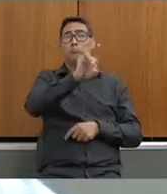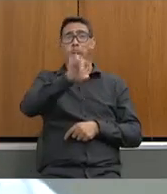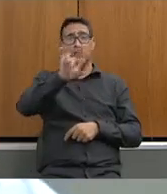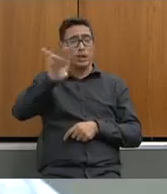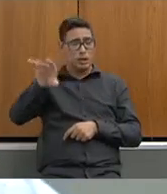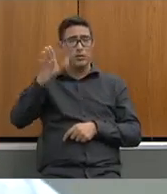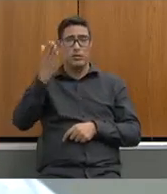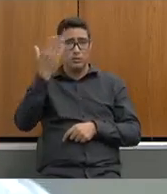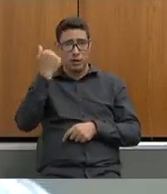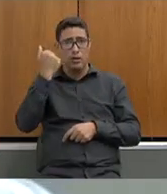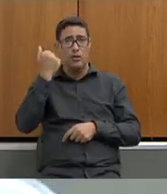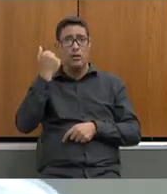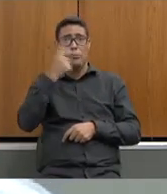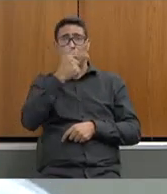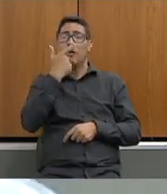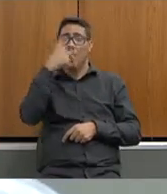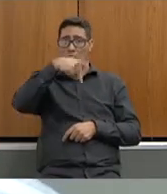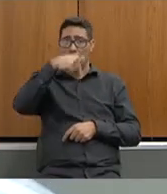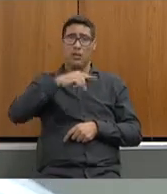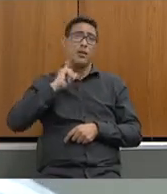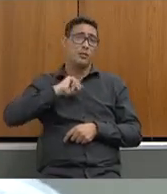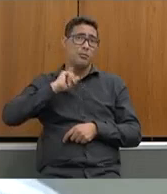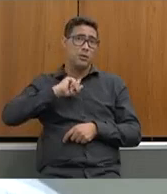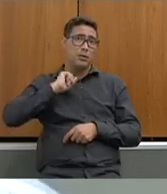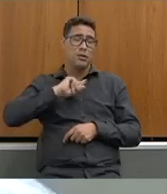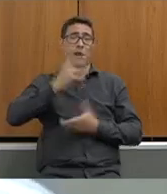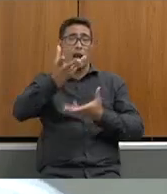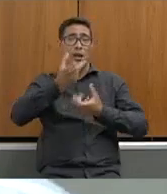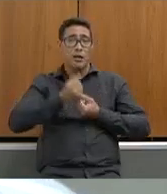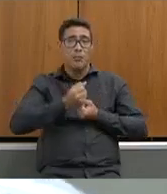aqui no estado de Minas Gerais que tem recebido mobiliário